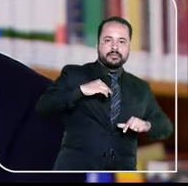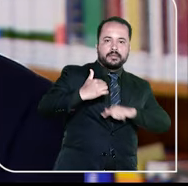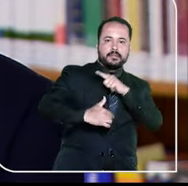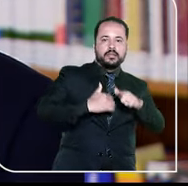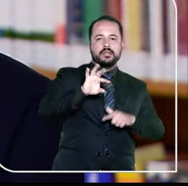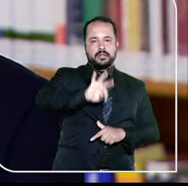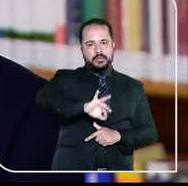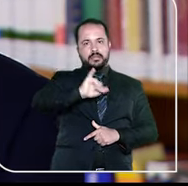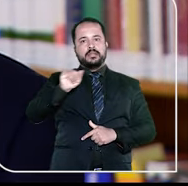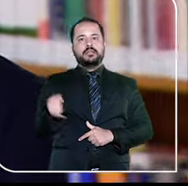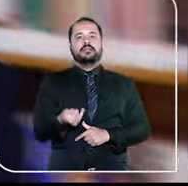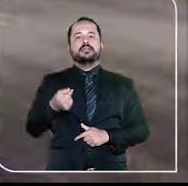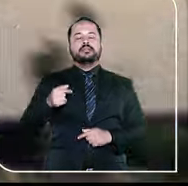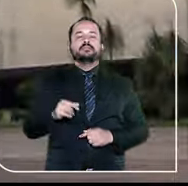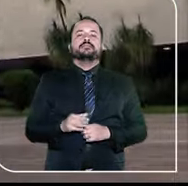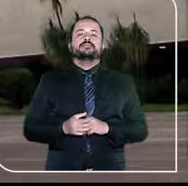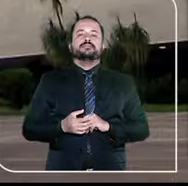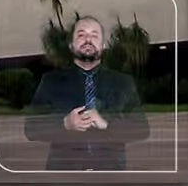mais um serviço de menor qualidade.